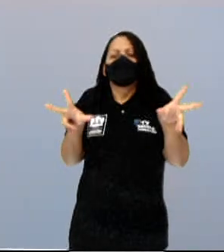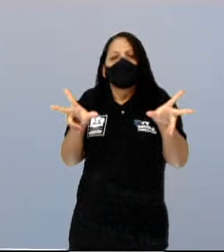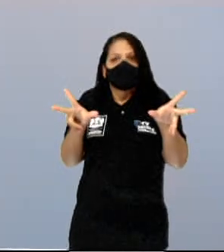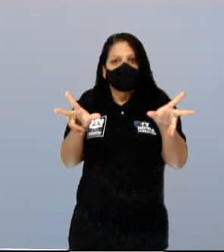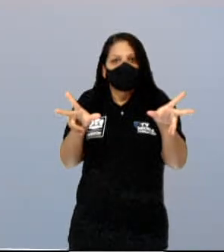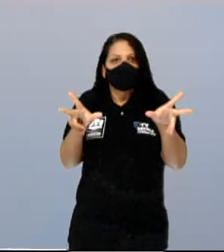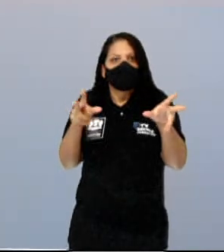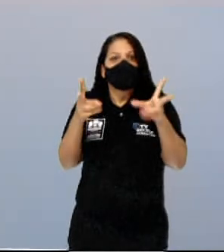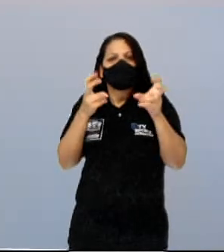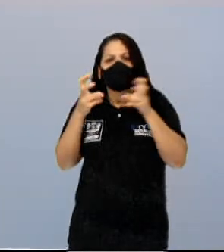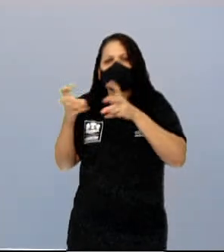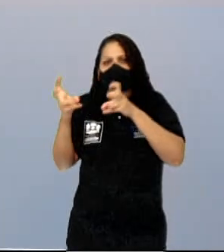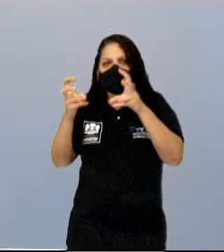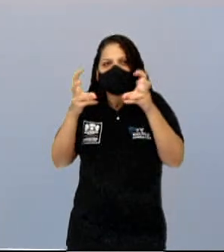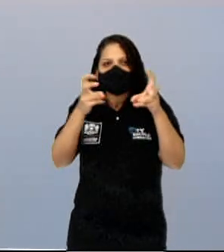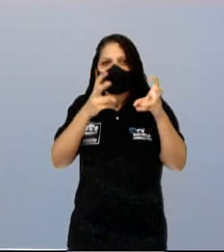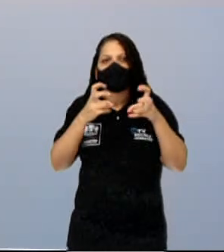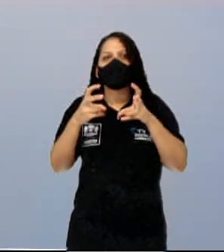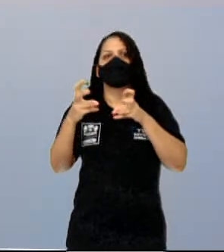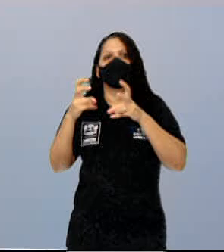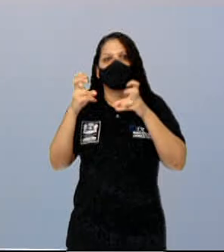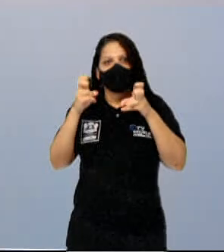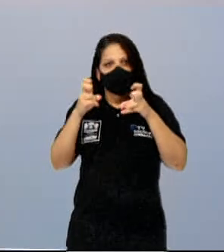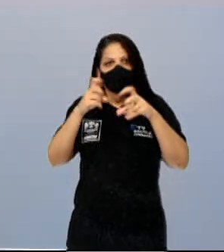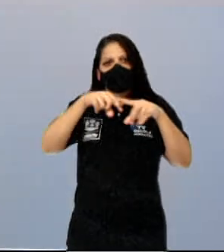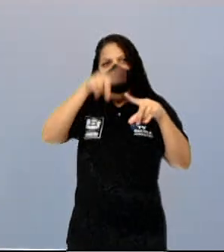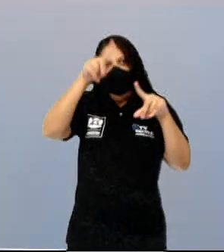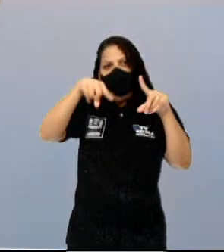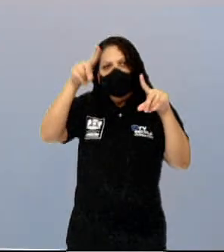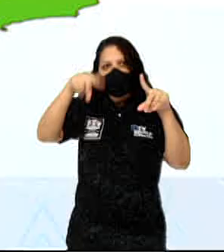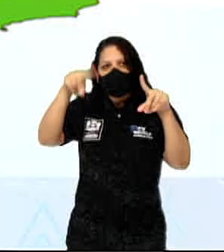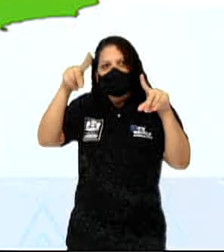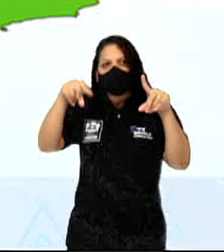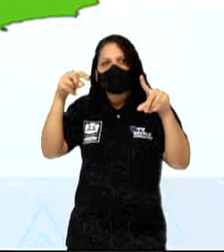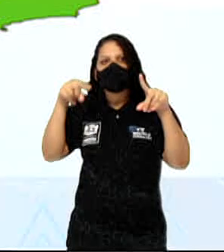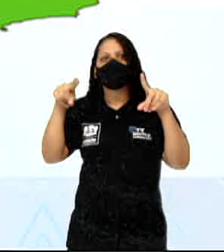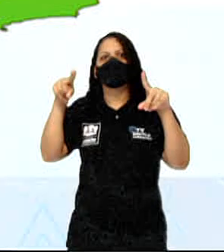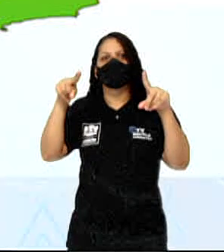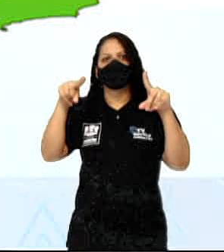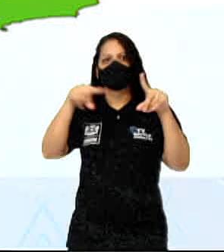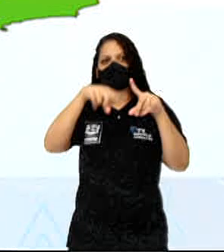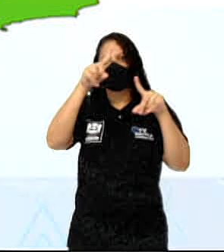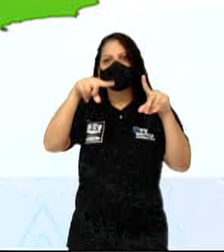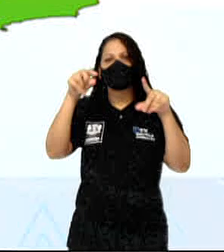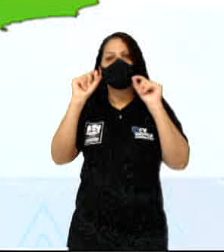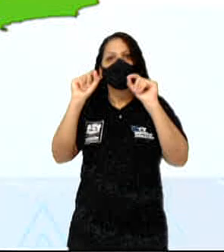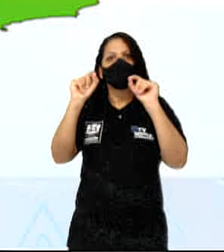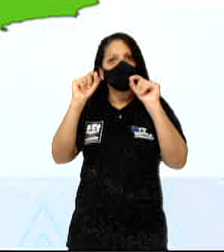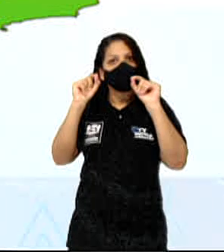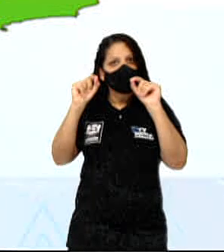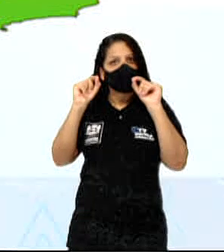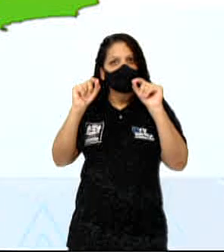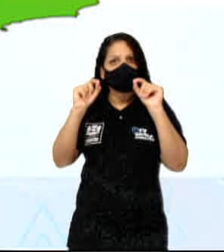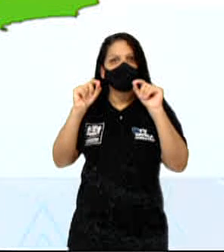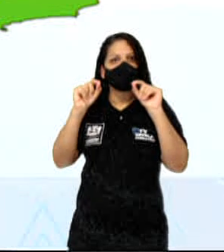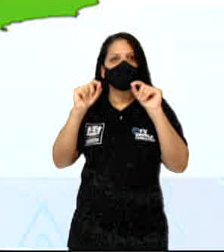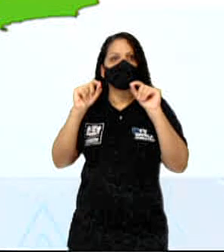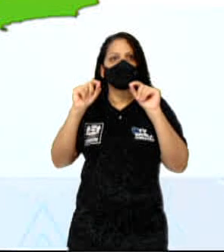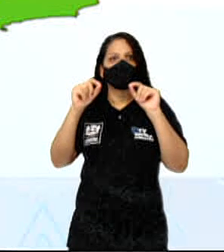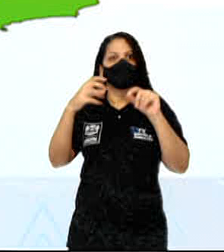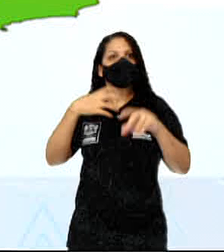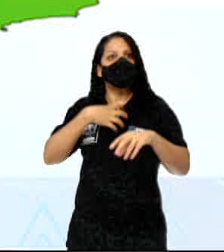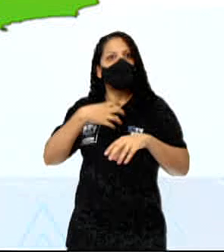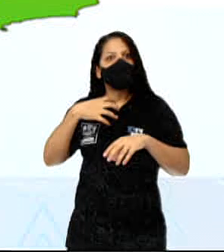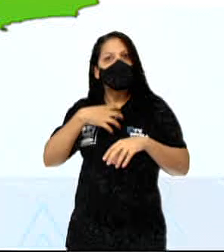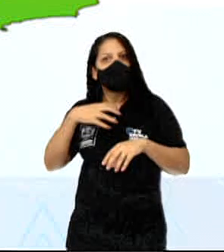climograma na tela, o climograma do clima tropical úmido, nesse caso aí é da região de Ilhéus, na Bahia. E você